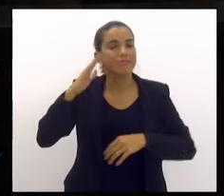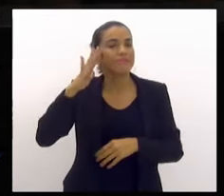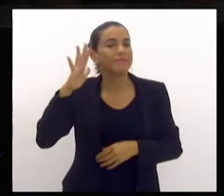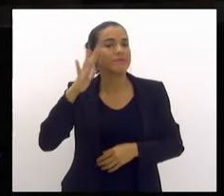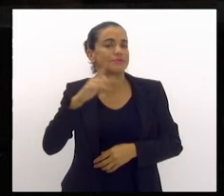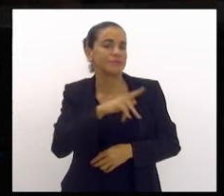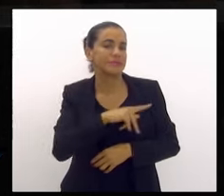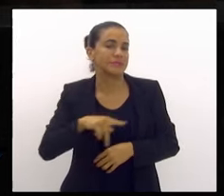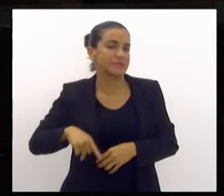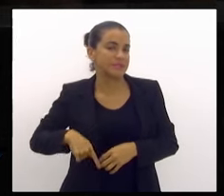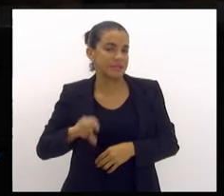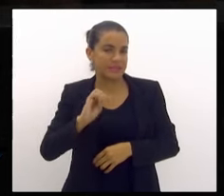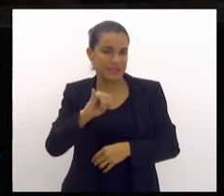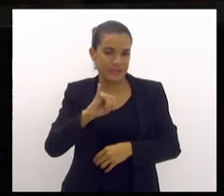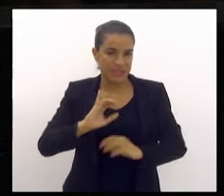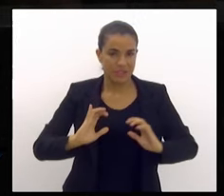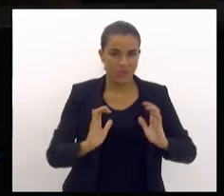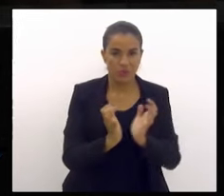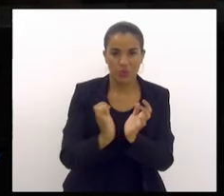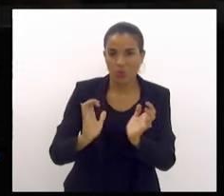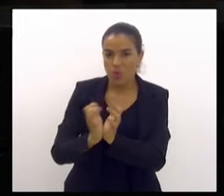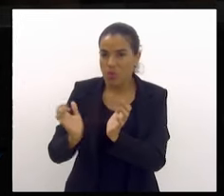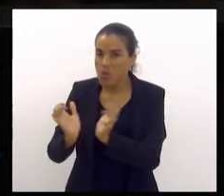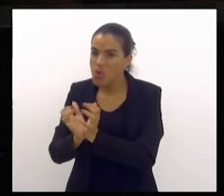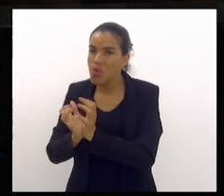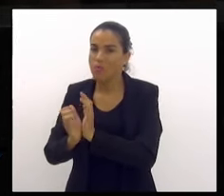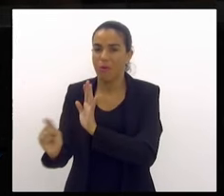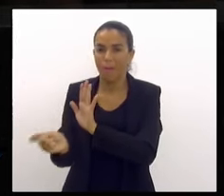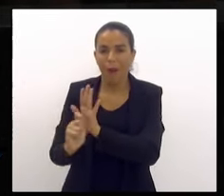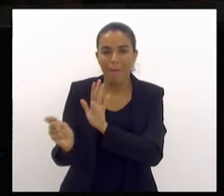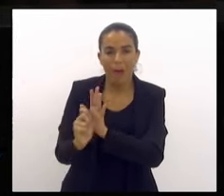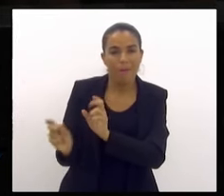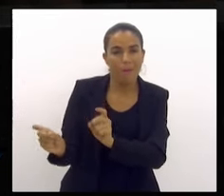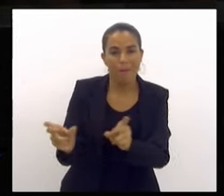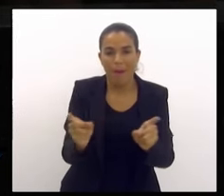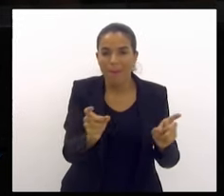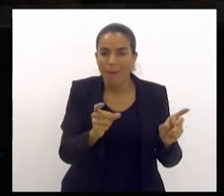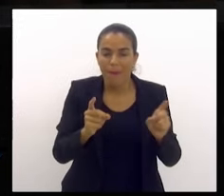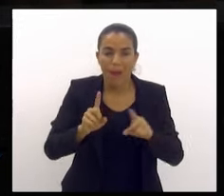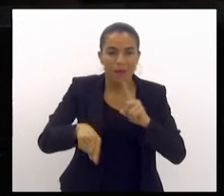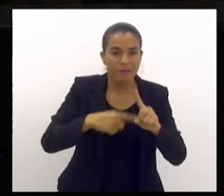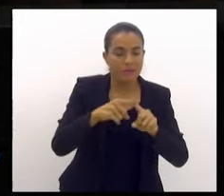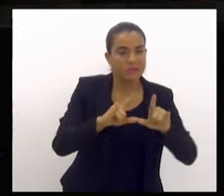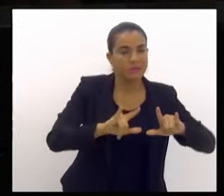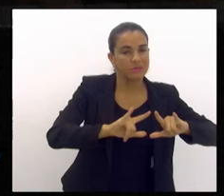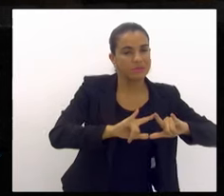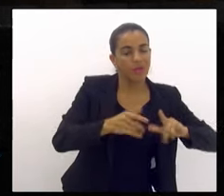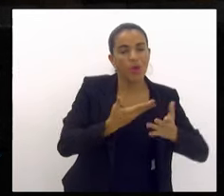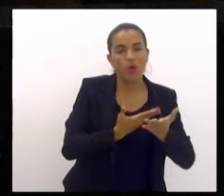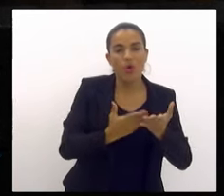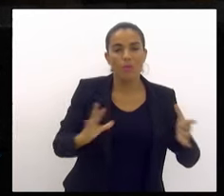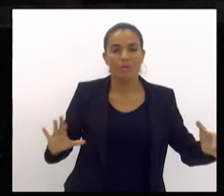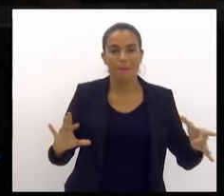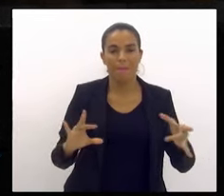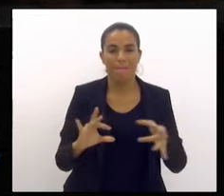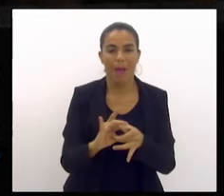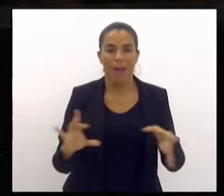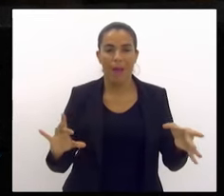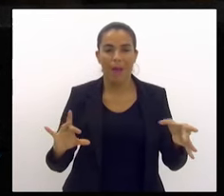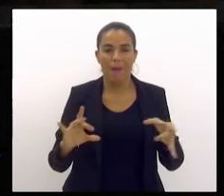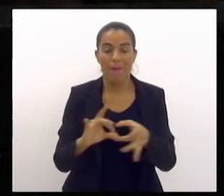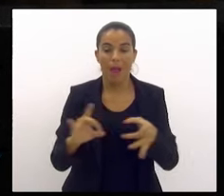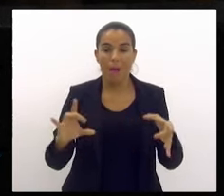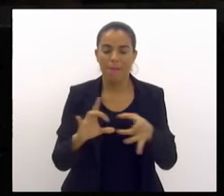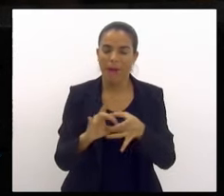essas facções e essas milícias começarem a se unificar. O